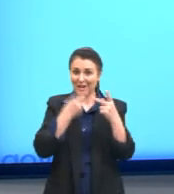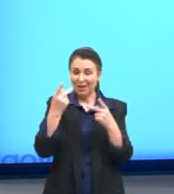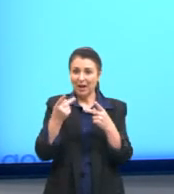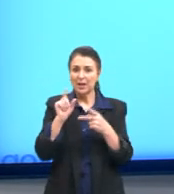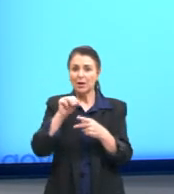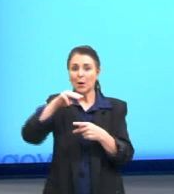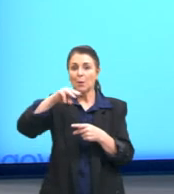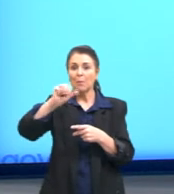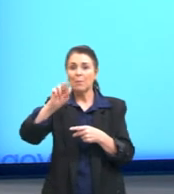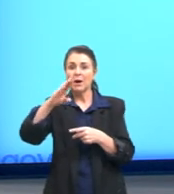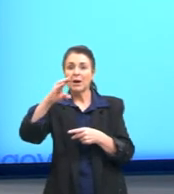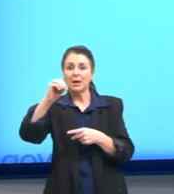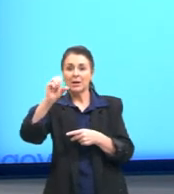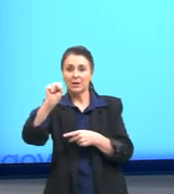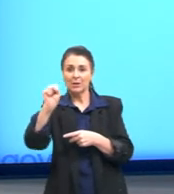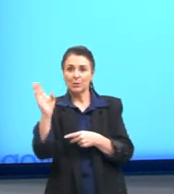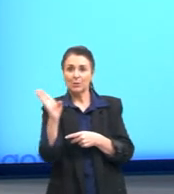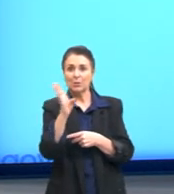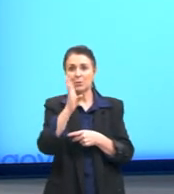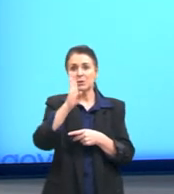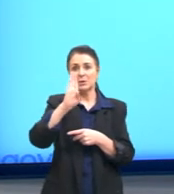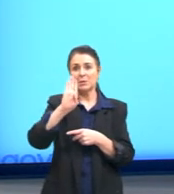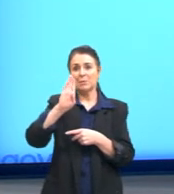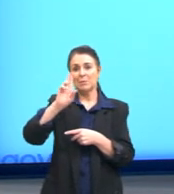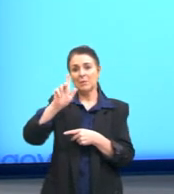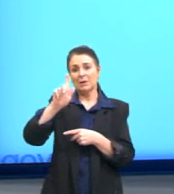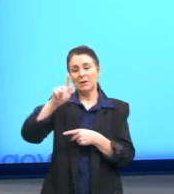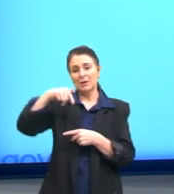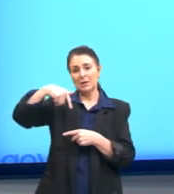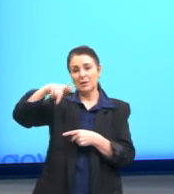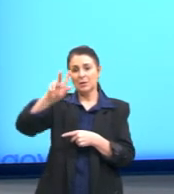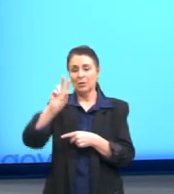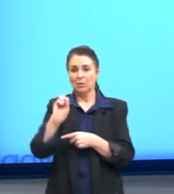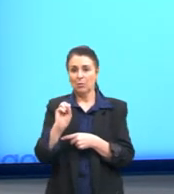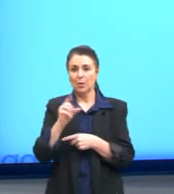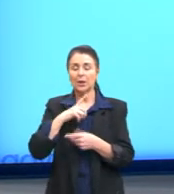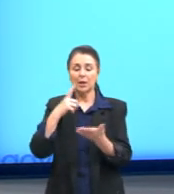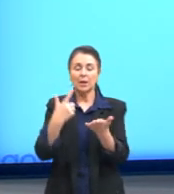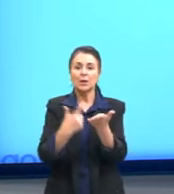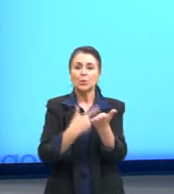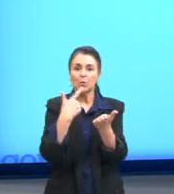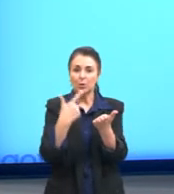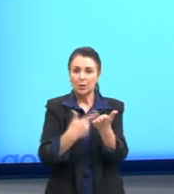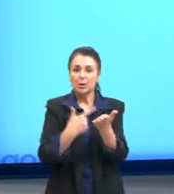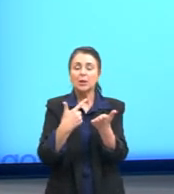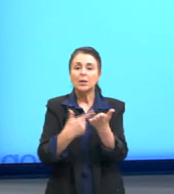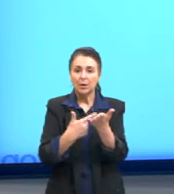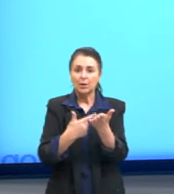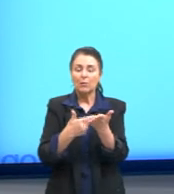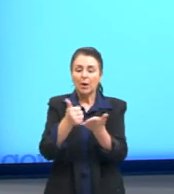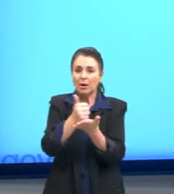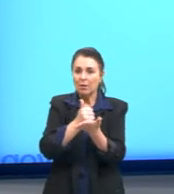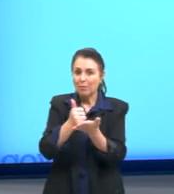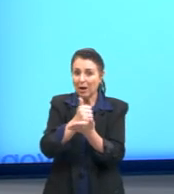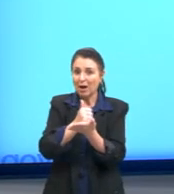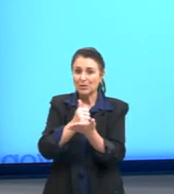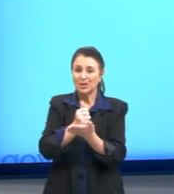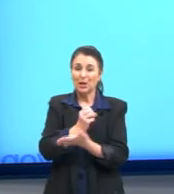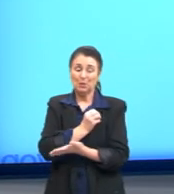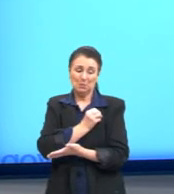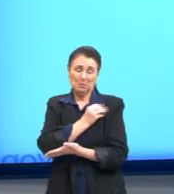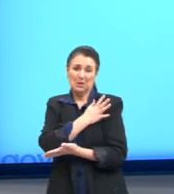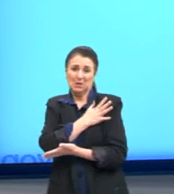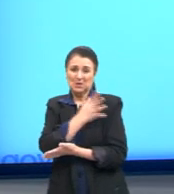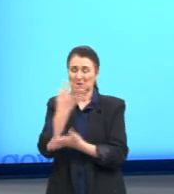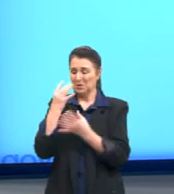Marcos Banho. Ele tem um livro que é intitulado Preconceito Linguístico. Ele é a base de todo o estudo de preconceito linguístico quando